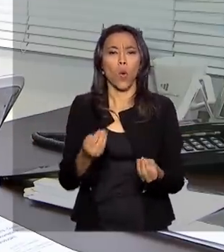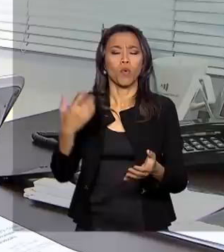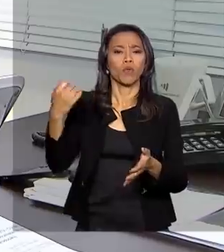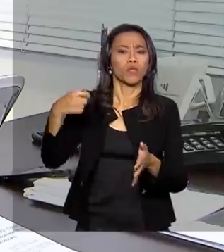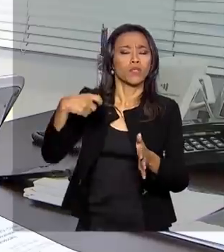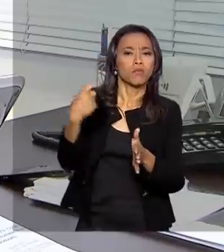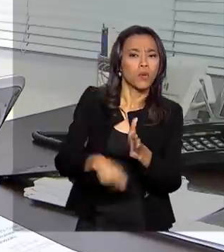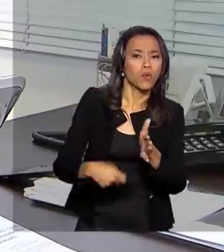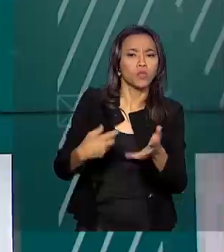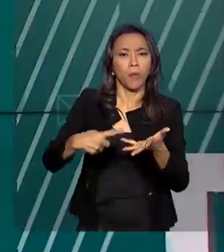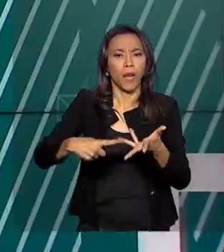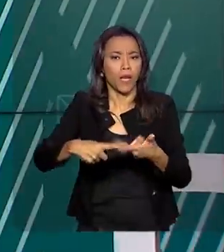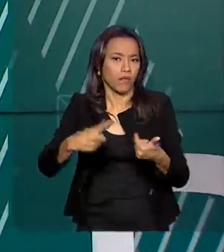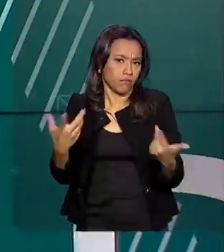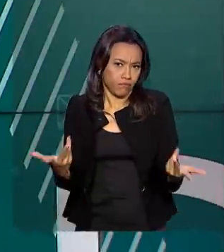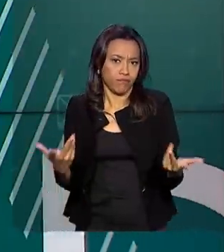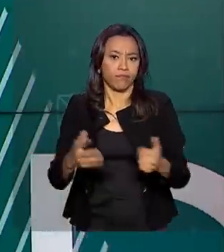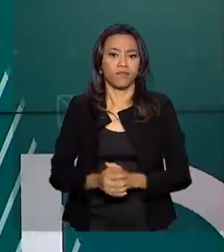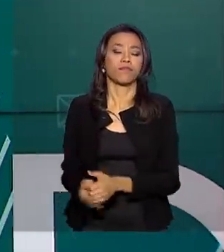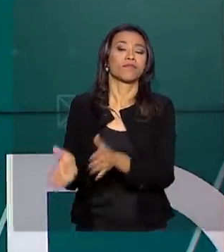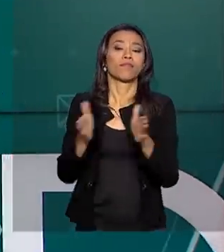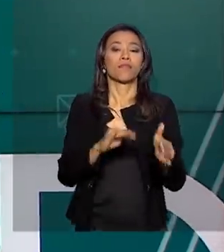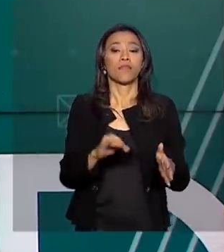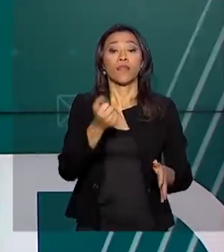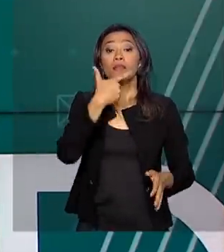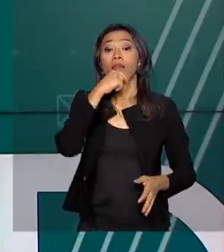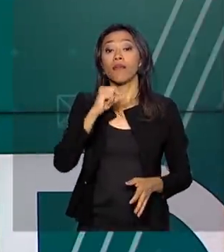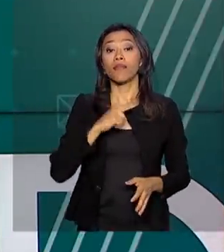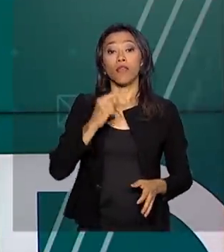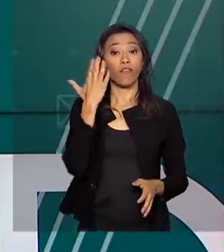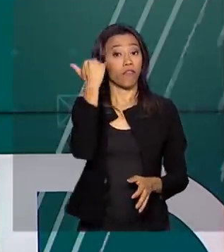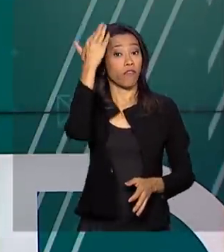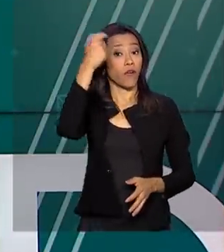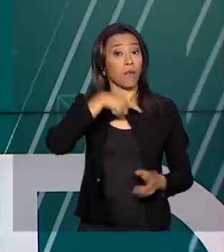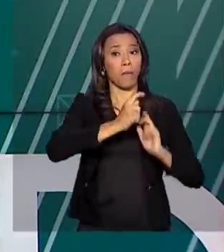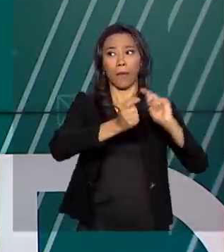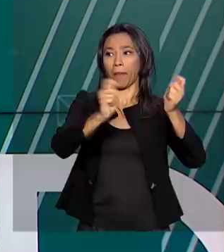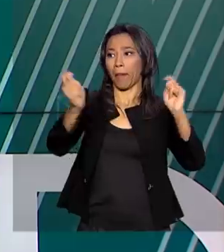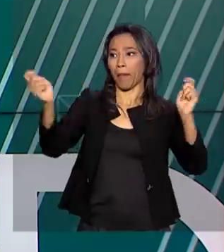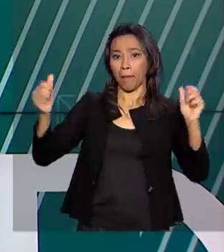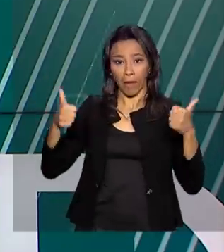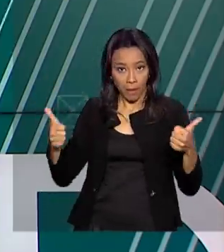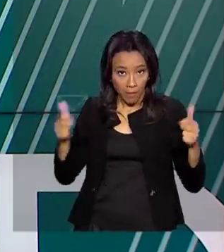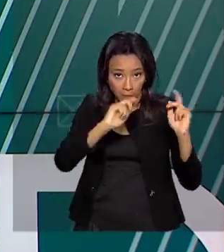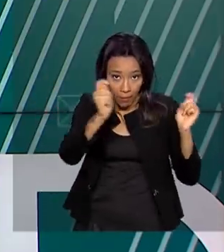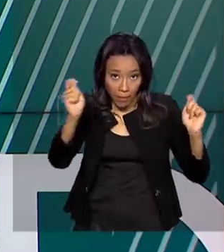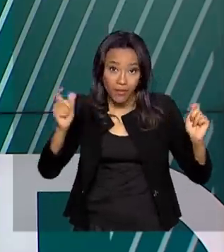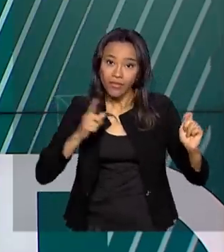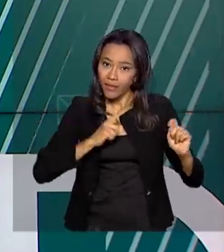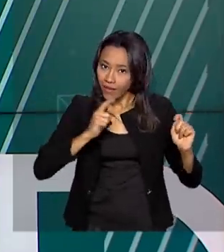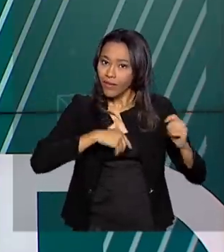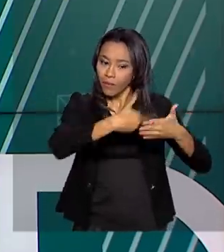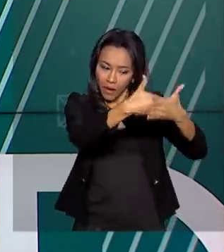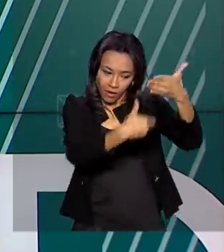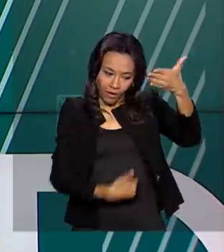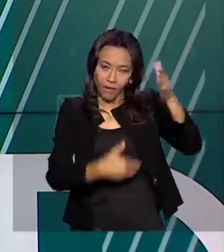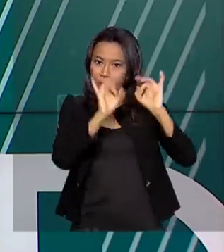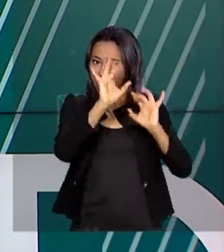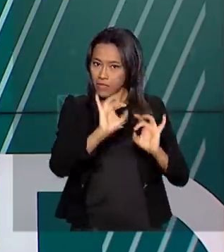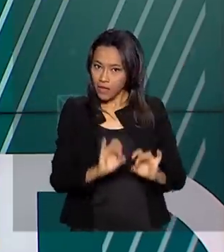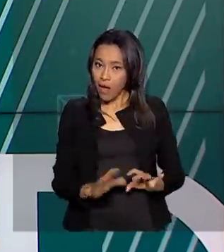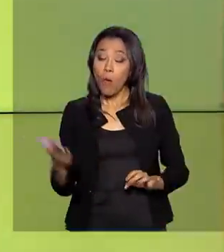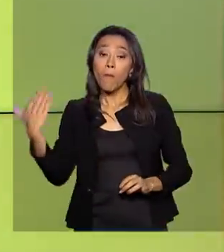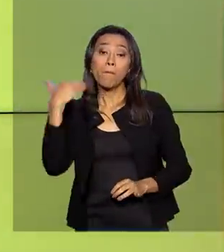relação à economia tradicional. Quem tem fama de bom pagador vai fazer parte de uma lista especial. Bancos e